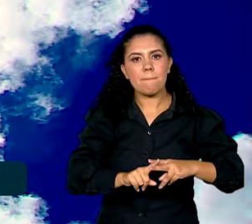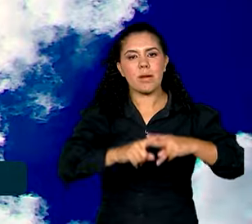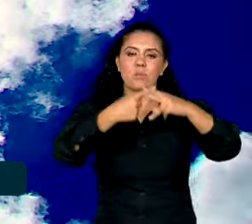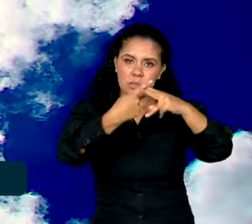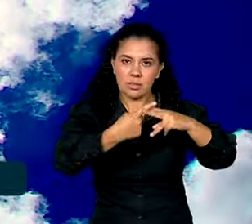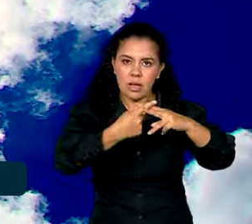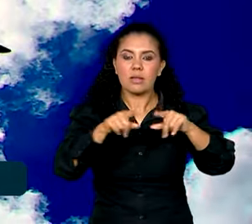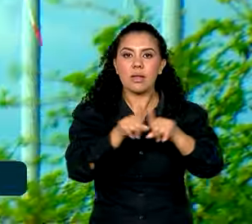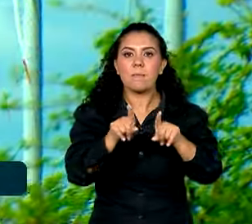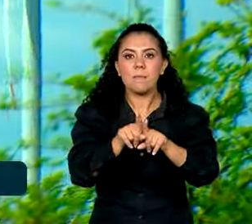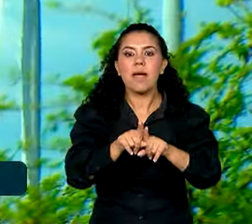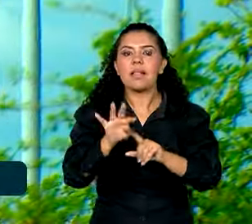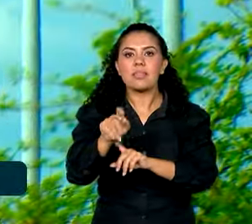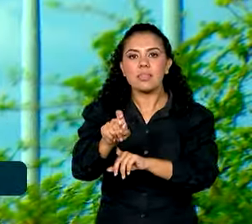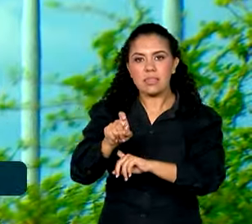das tarifas em bandeira verde durante janeiro.